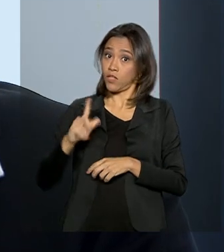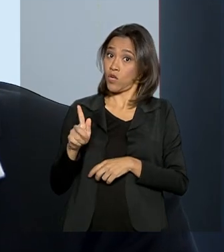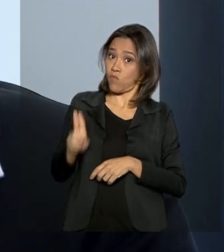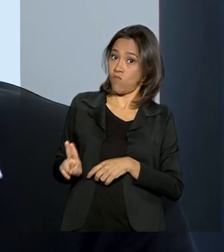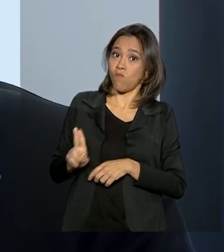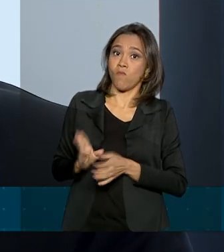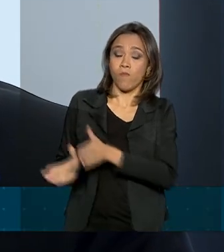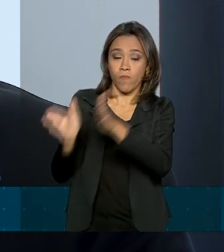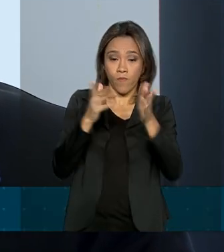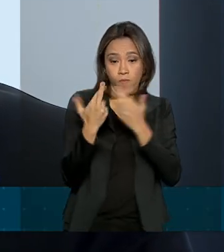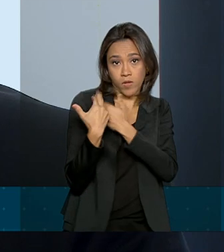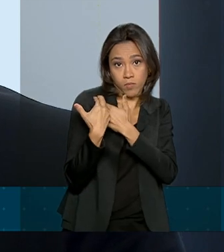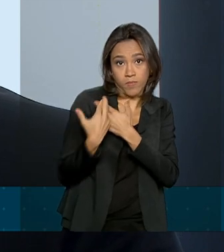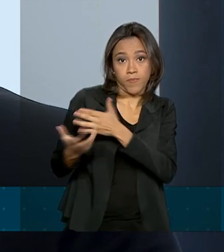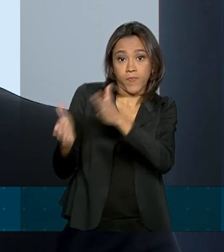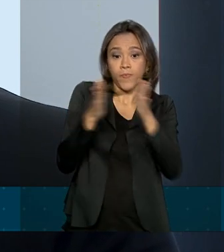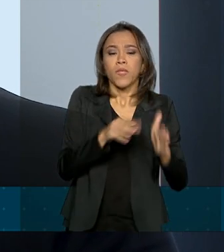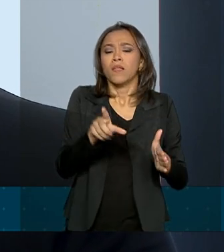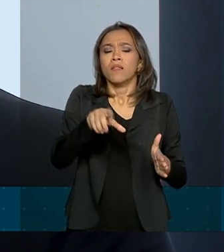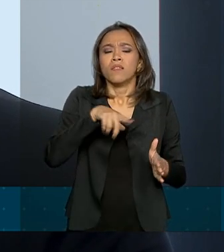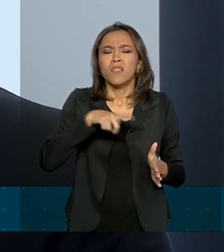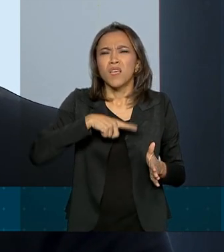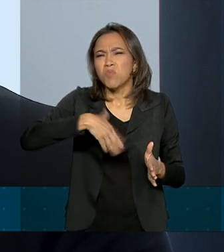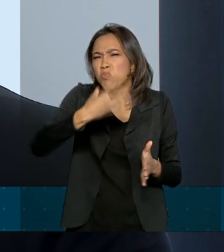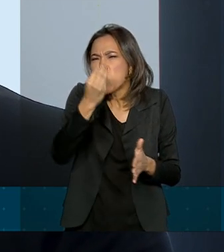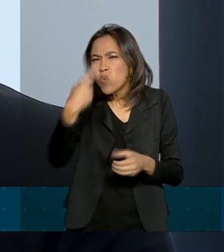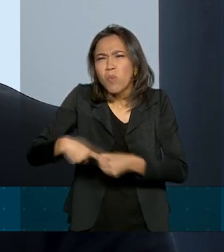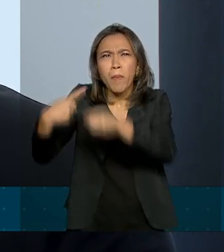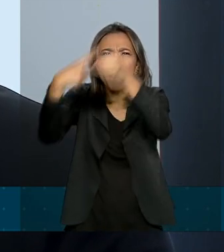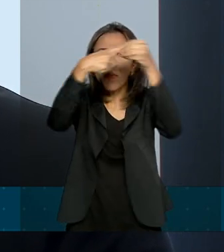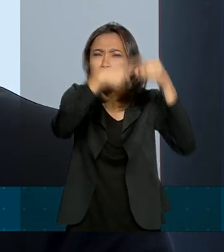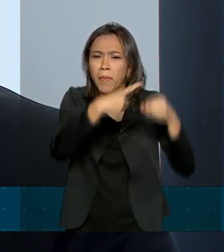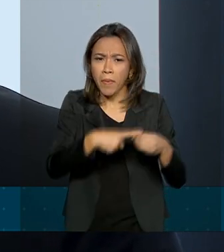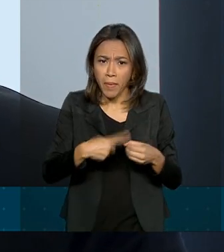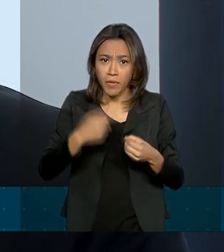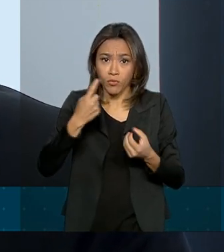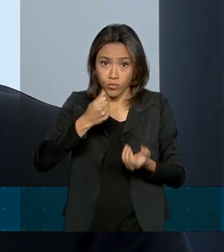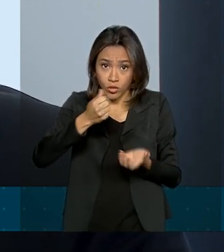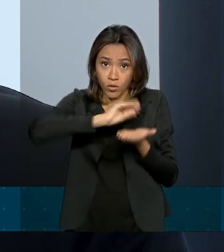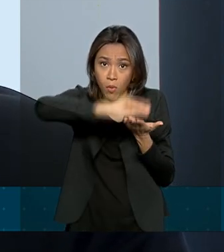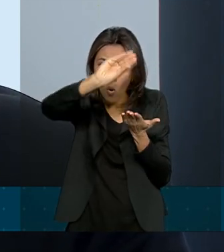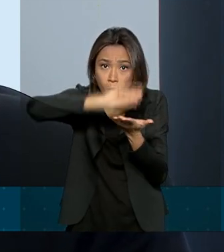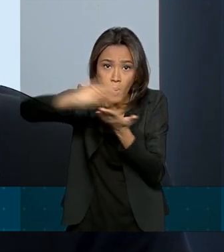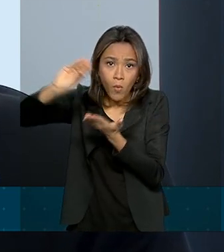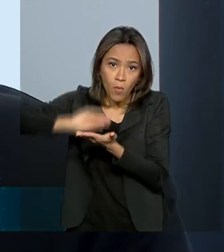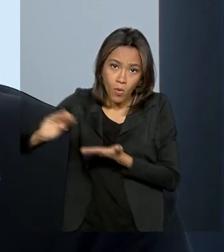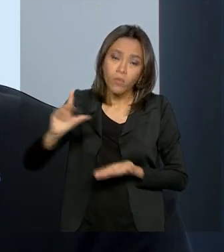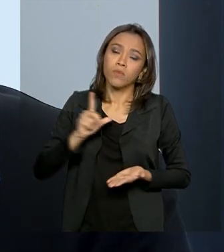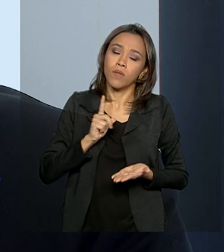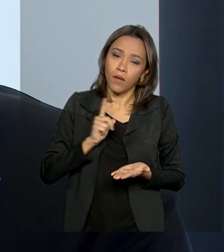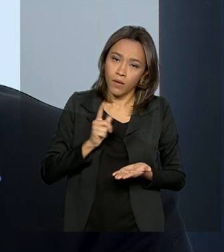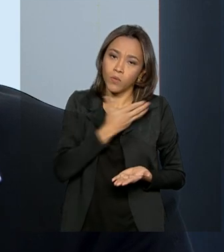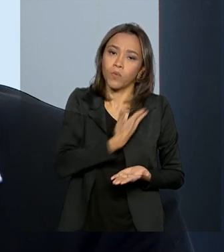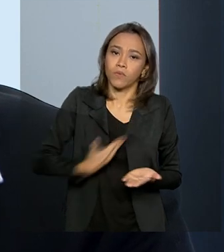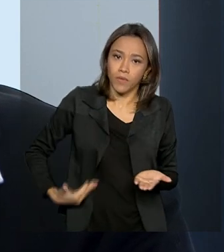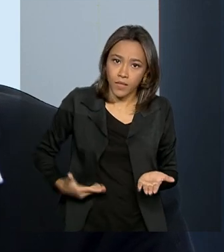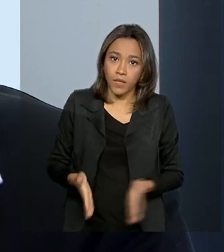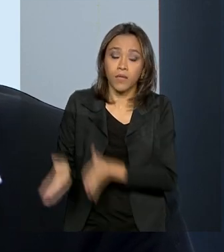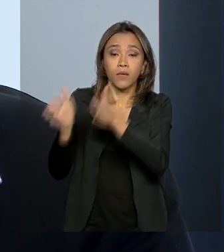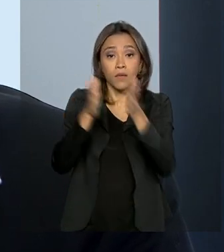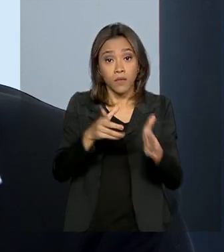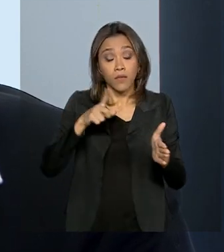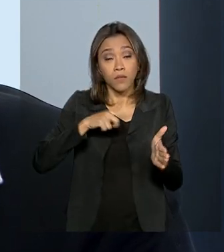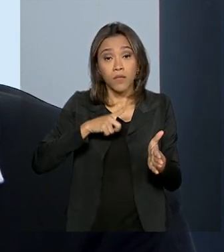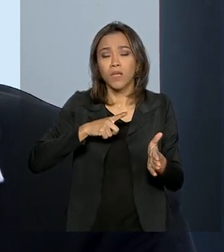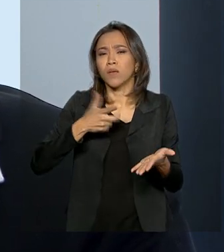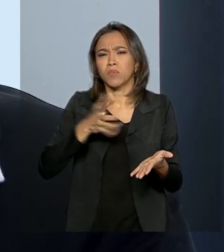5.570 municípios aí, Brasil afora, recebendo recursos públicos. A gente tem órgãos públicos tocando as